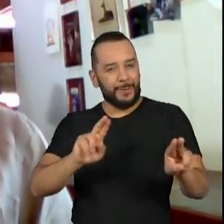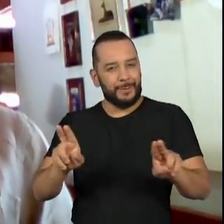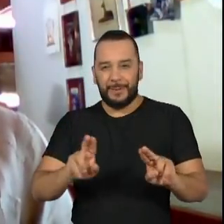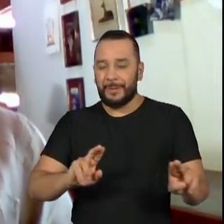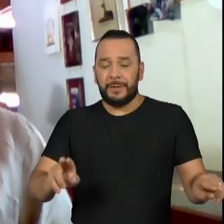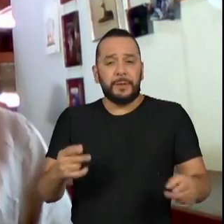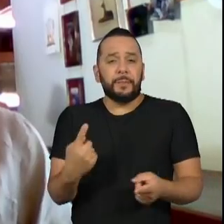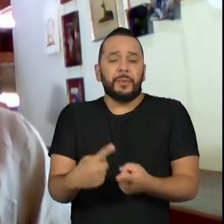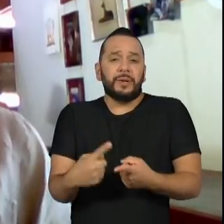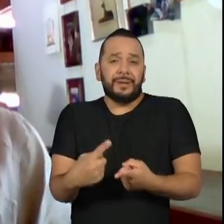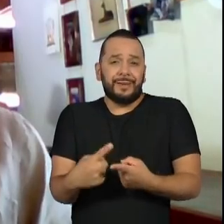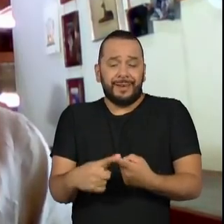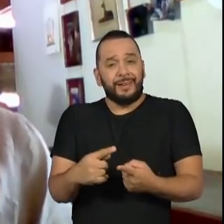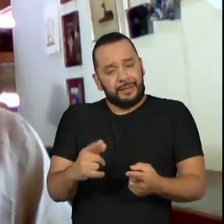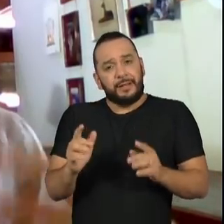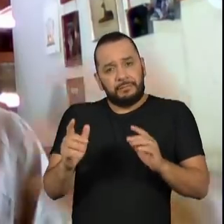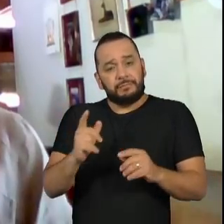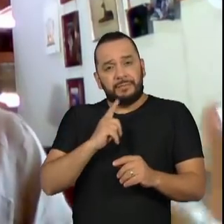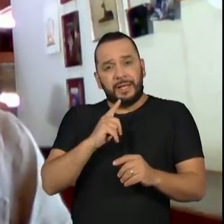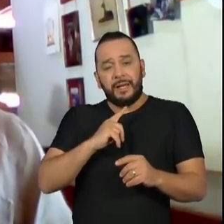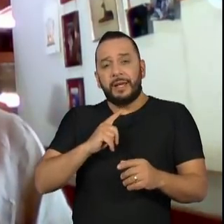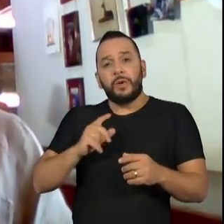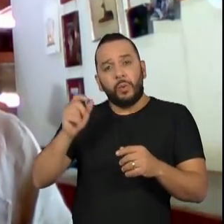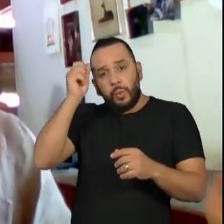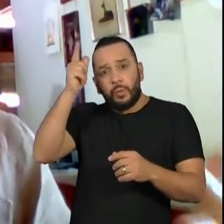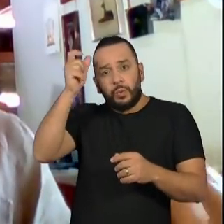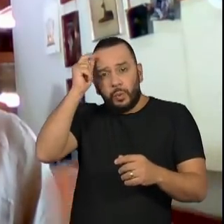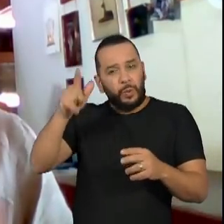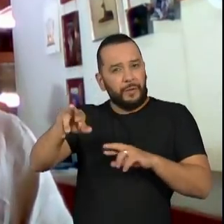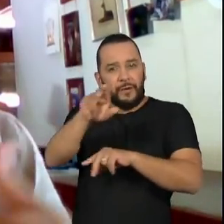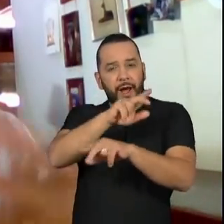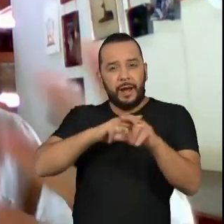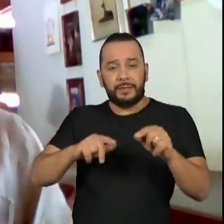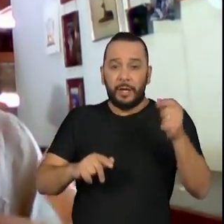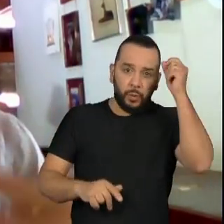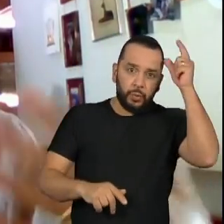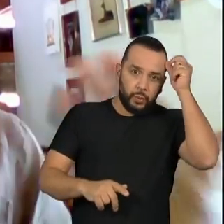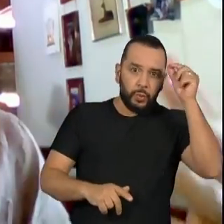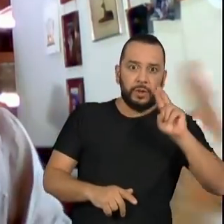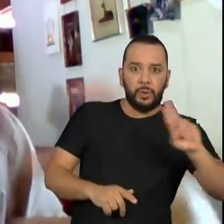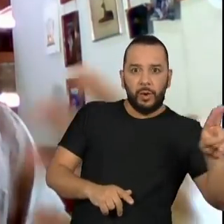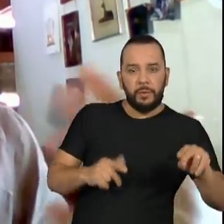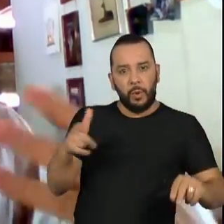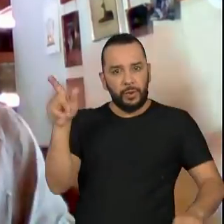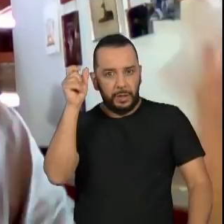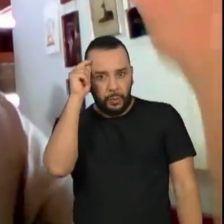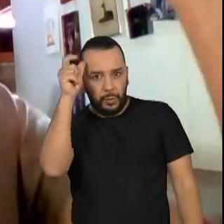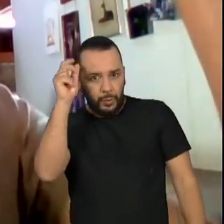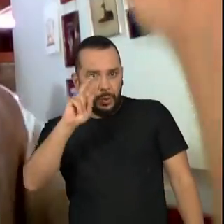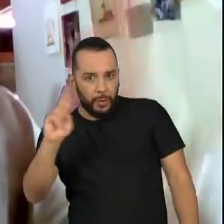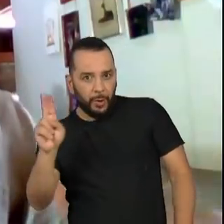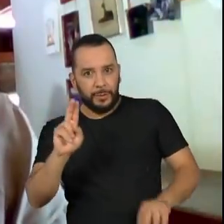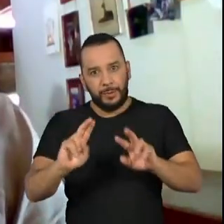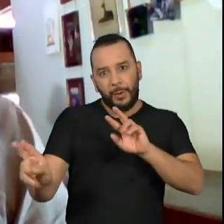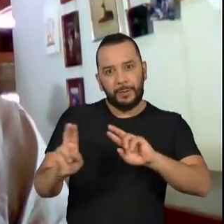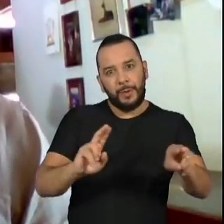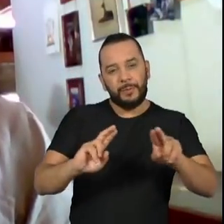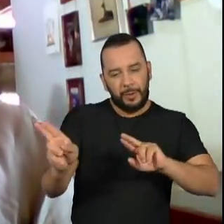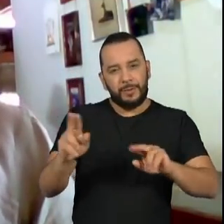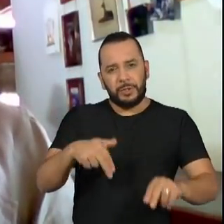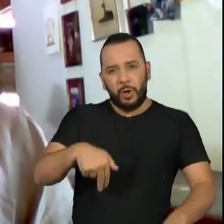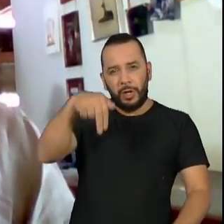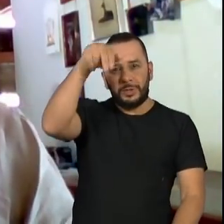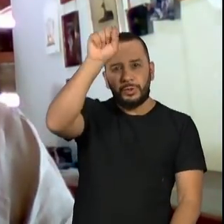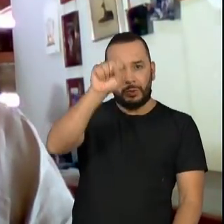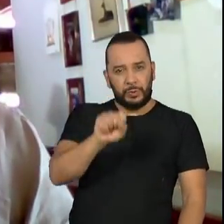e está em contato com diferentes culturas. Ela está em contato de norte a